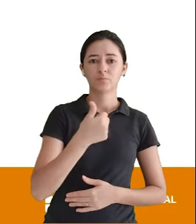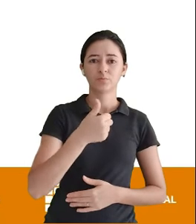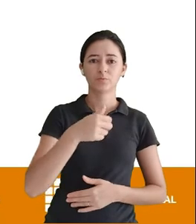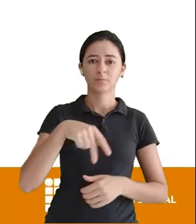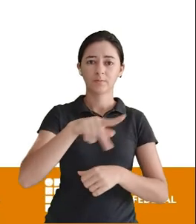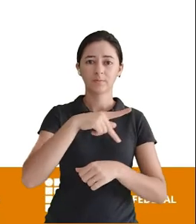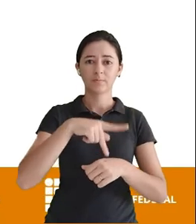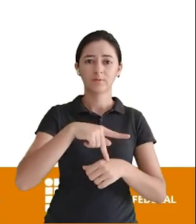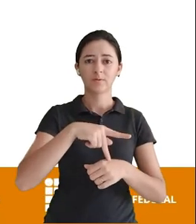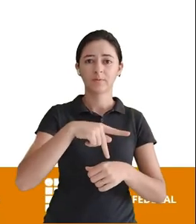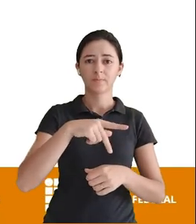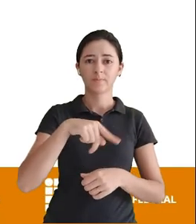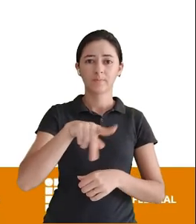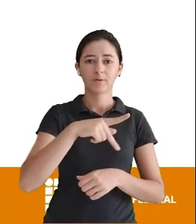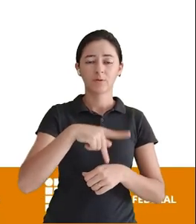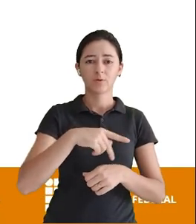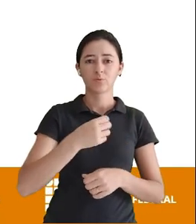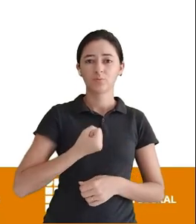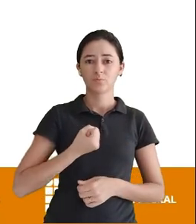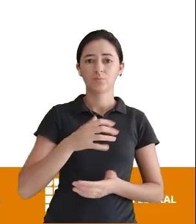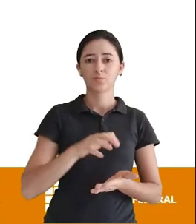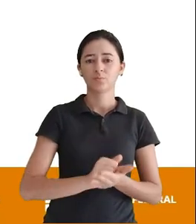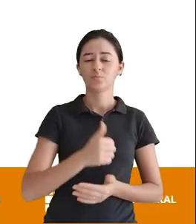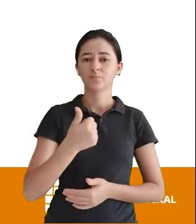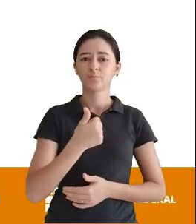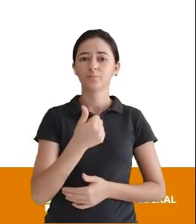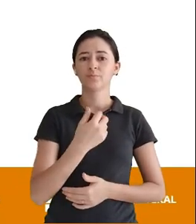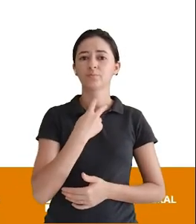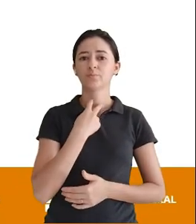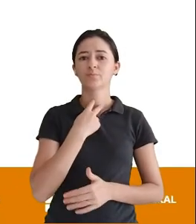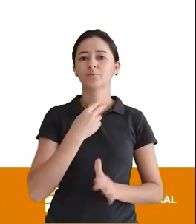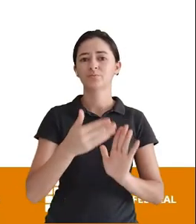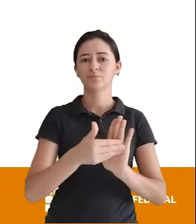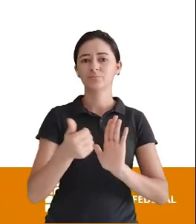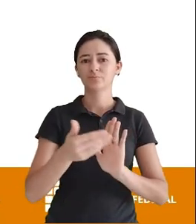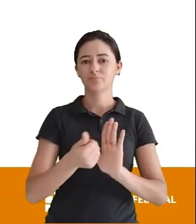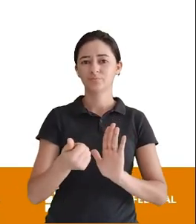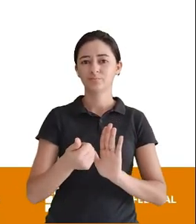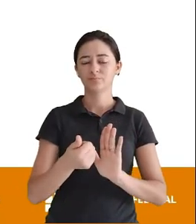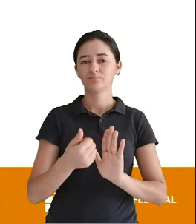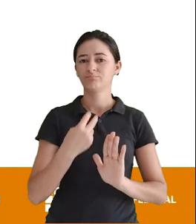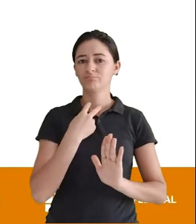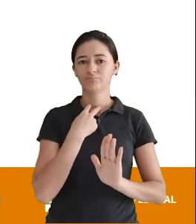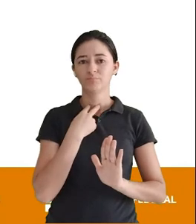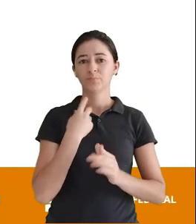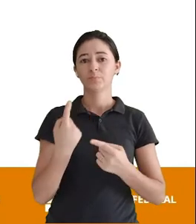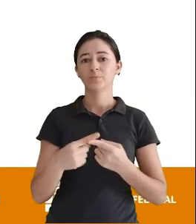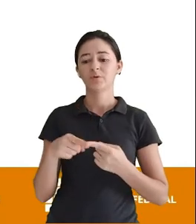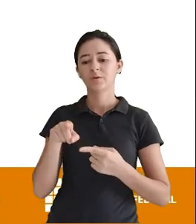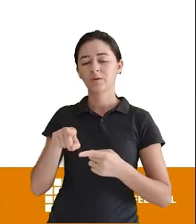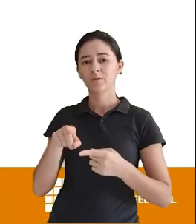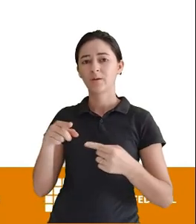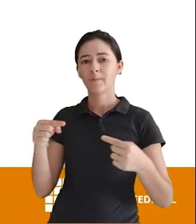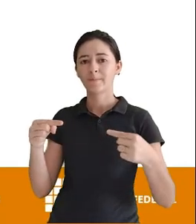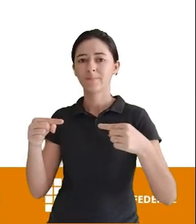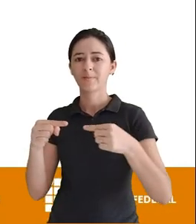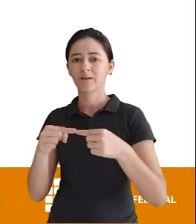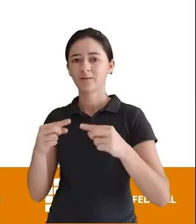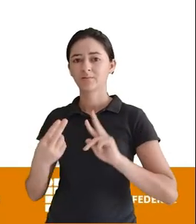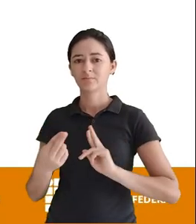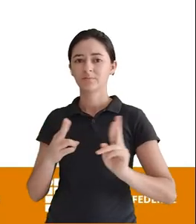país Por quê? Porque esse registro de São Paulo Precisa que esse Esse 1 exista aqui Nessa tabela Da